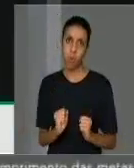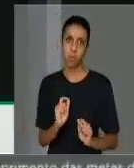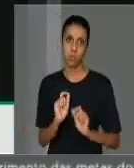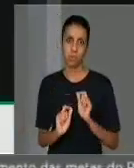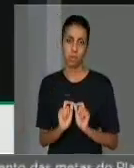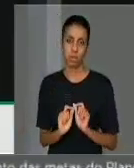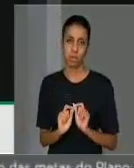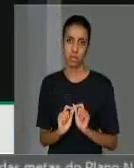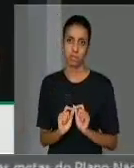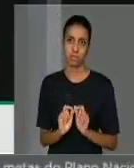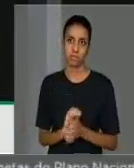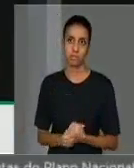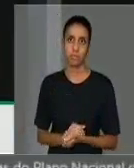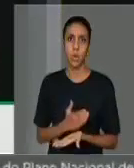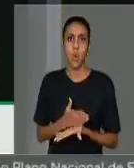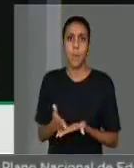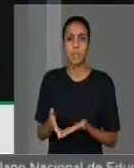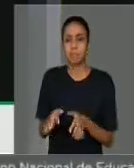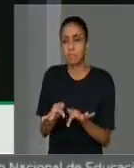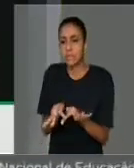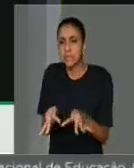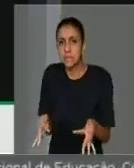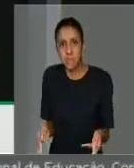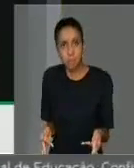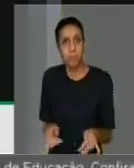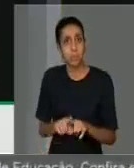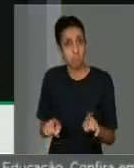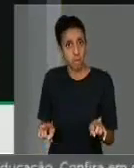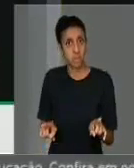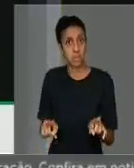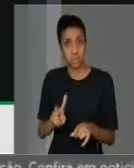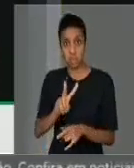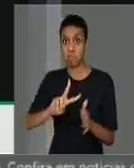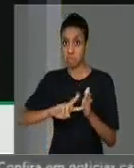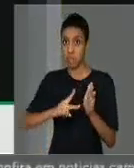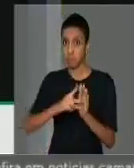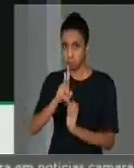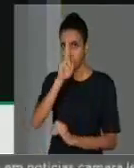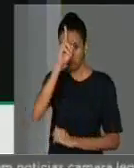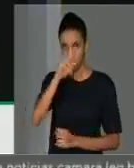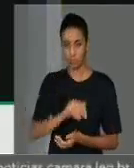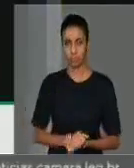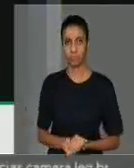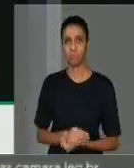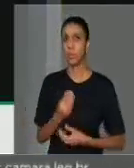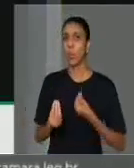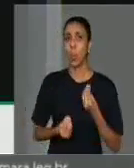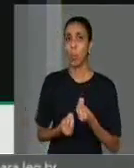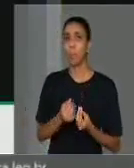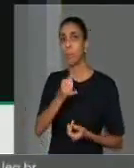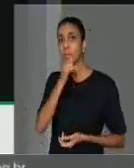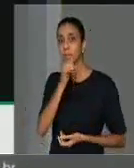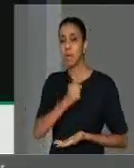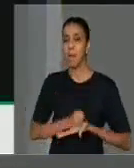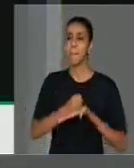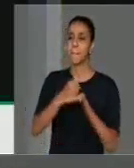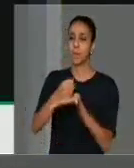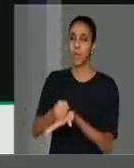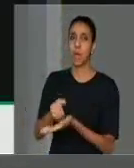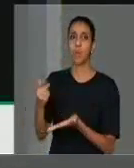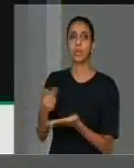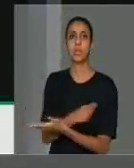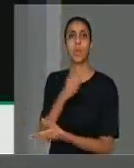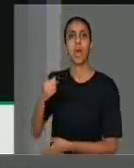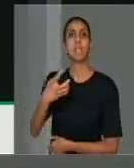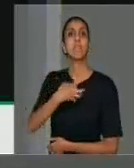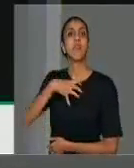com um gesto pequeno, mas significativo. Esse gesto é apoiar uma causa nascida na cidade